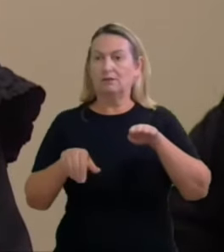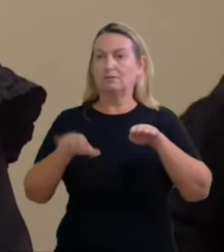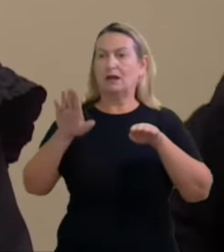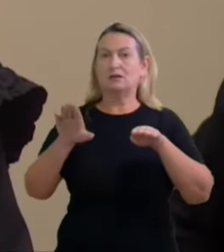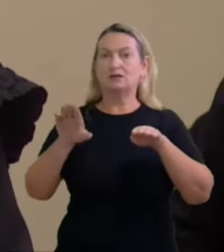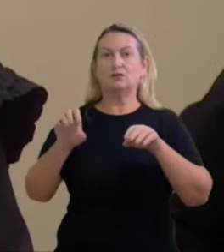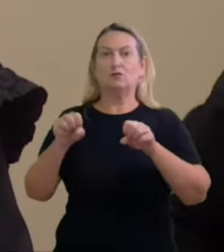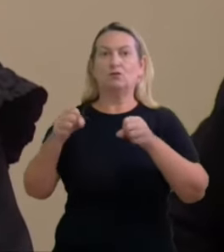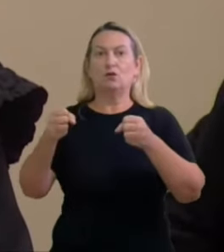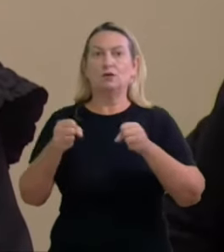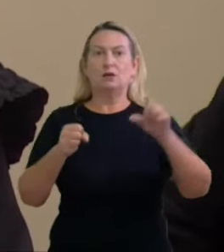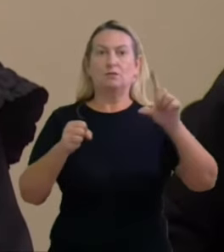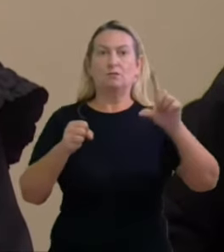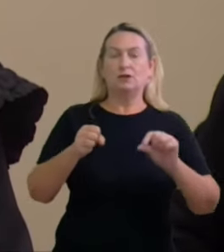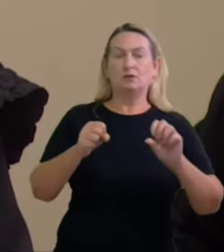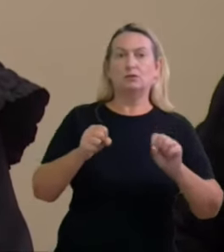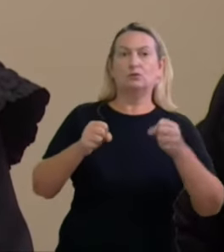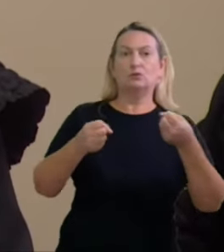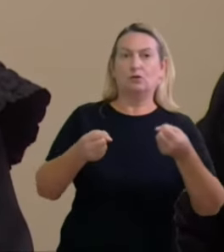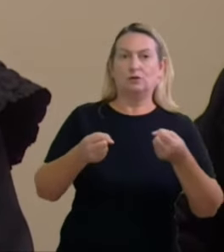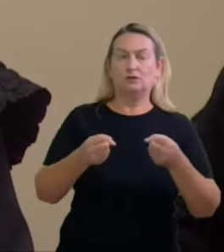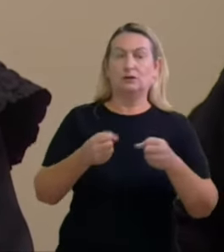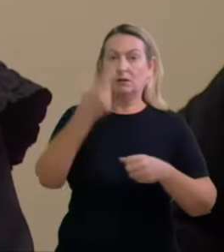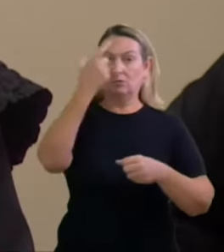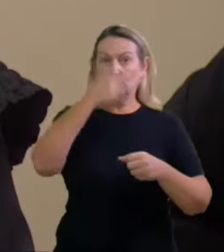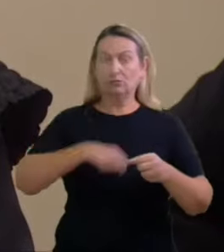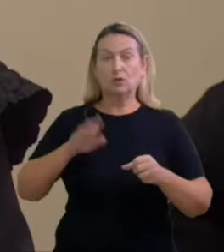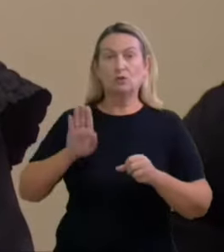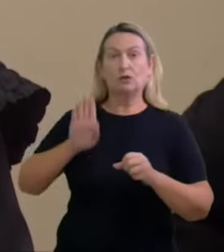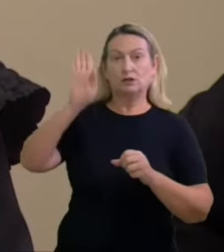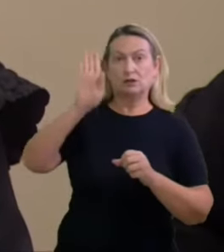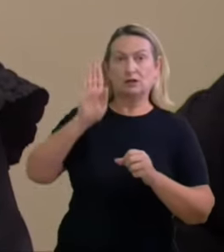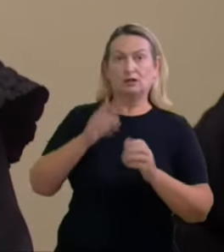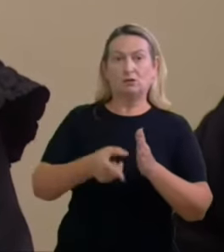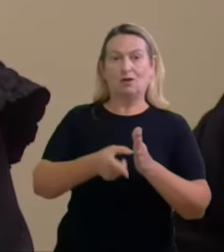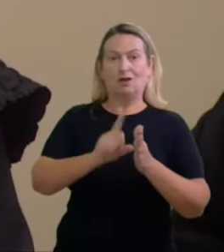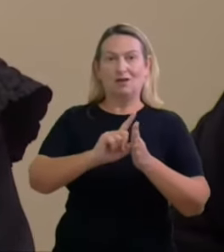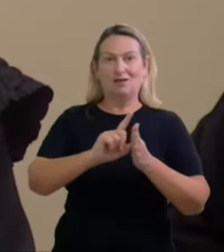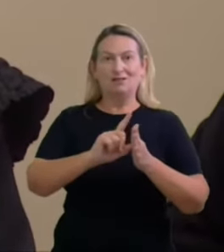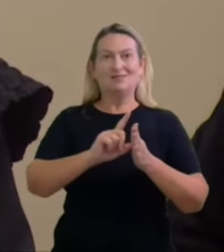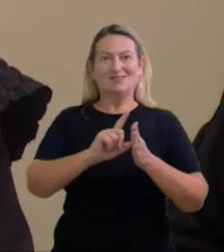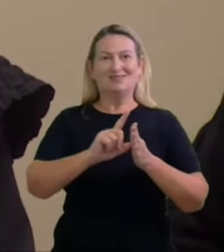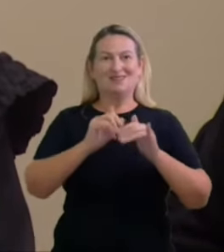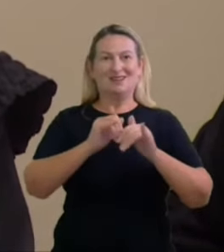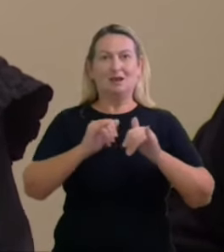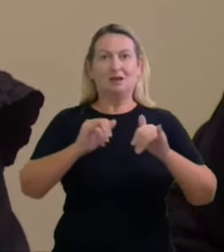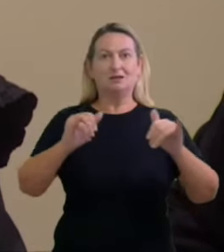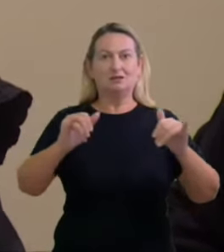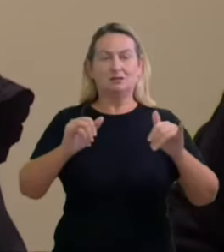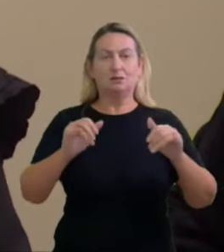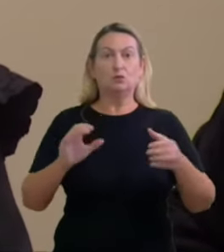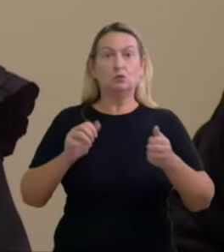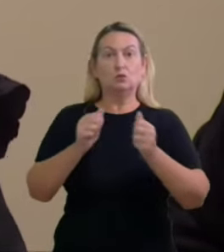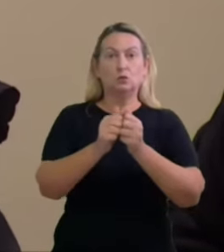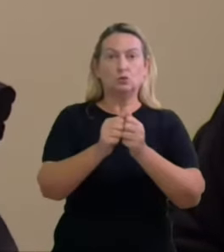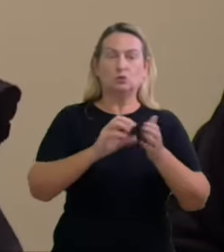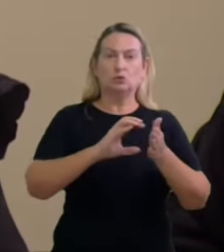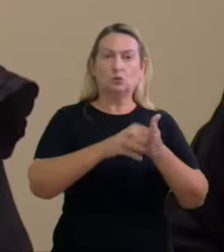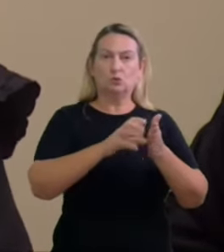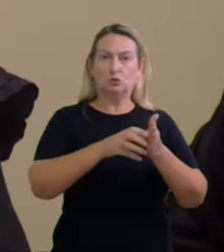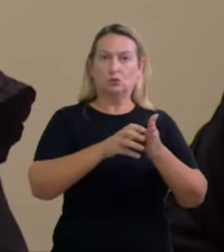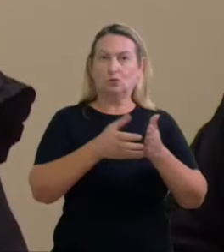-se que tanto pré-candidato com seu partido político podem realizar atos de pré-campanha fecho aspas aqui da citação